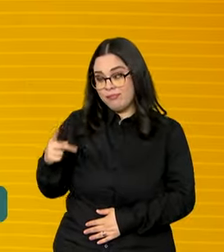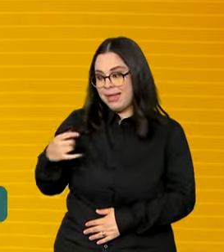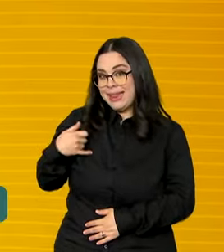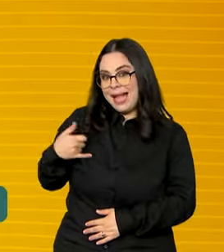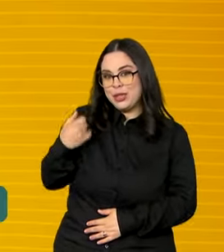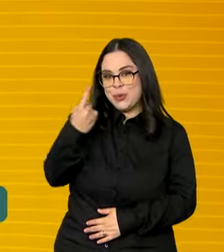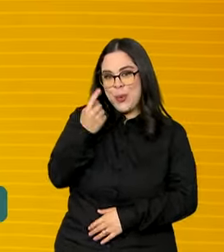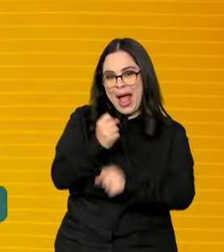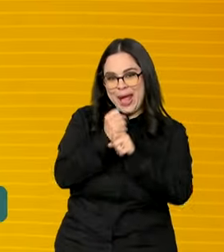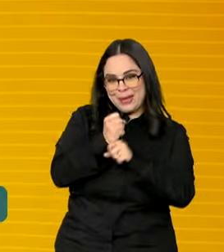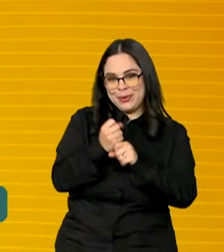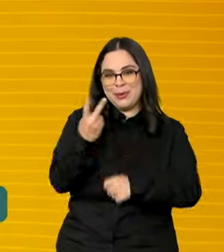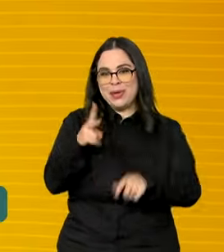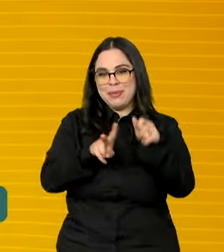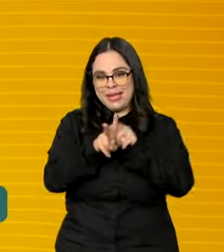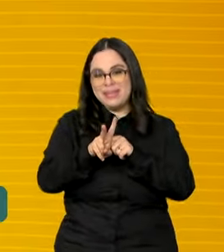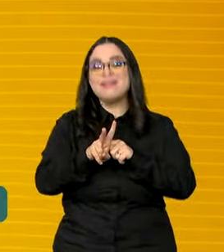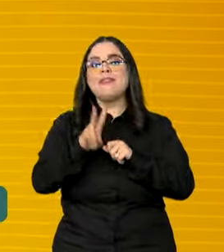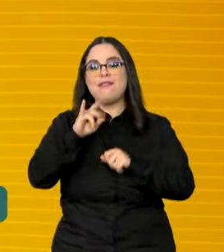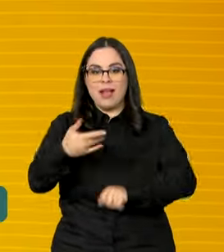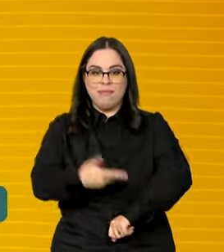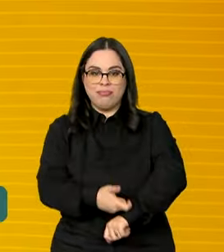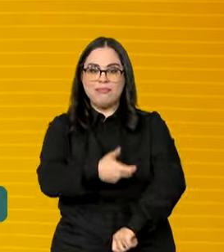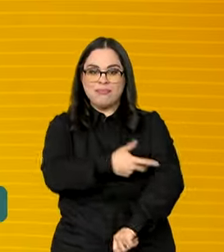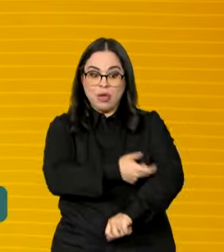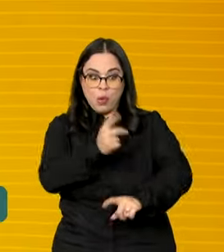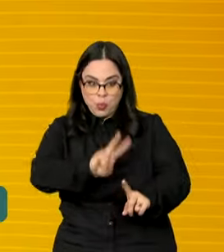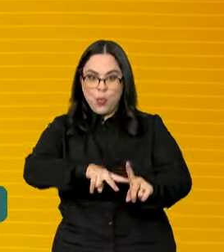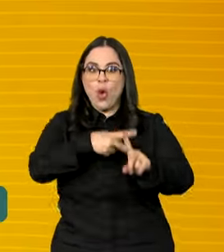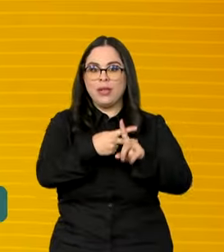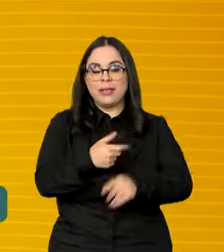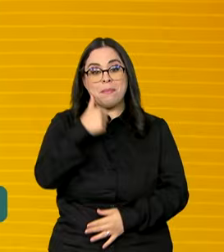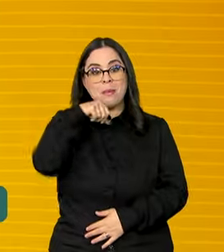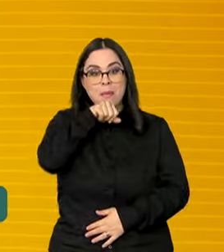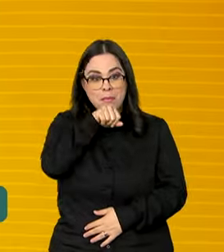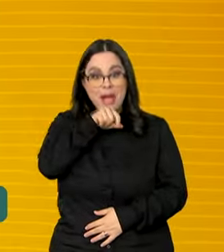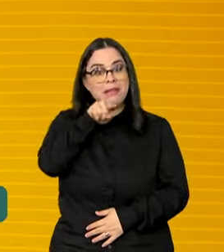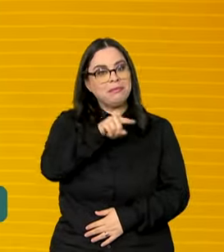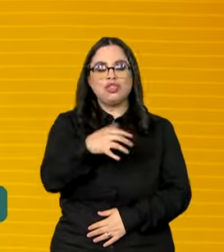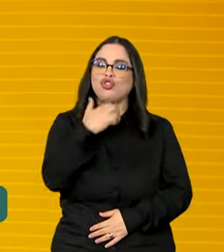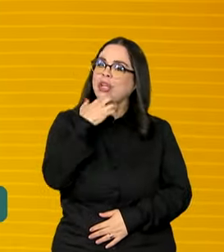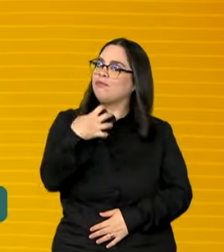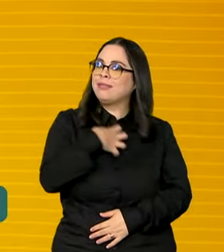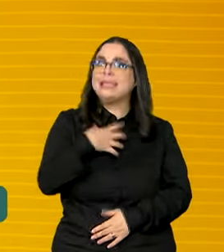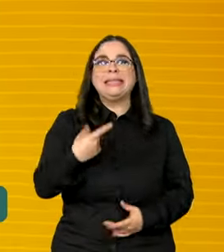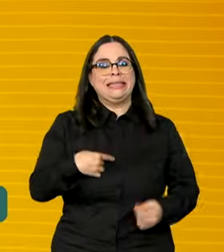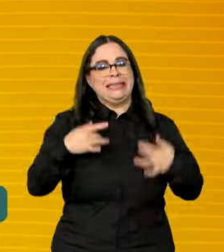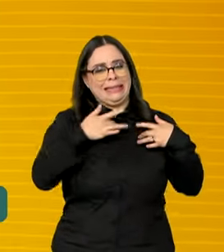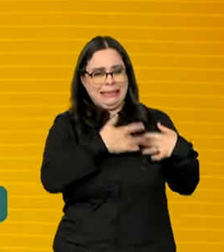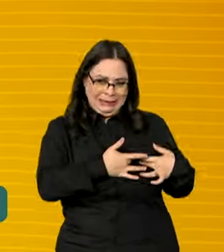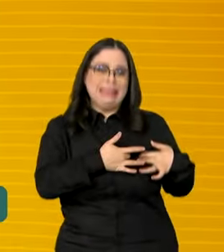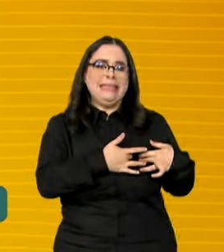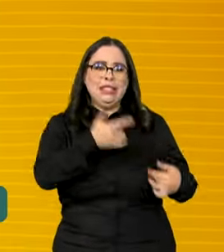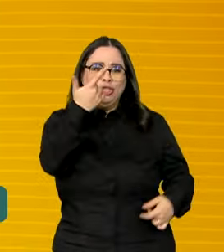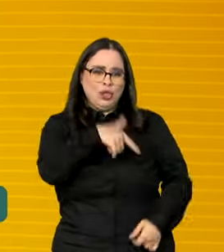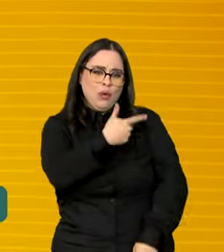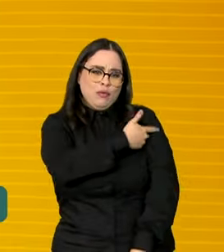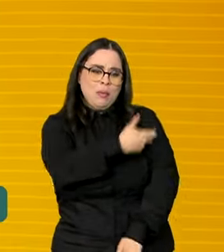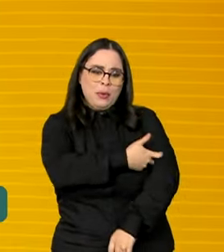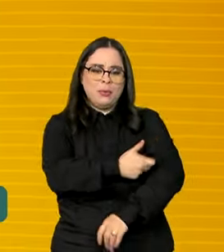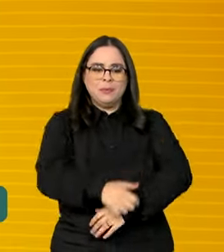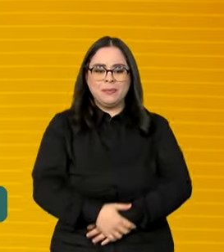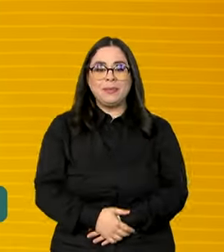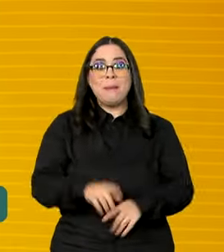ano e 2 meses, para receber a injeção de reforço. Como mãe, não tem jeito. Fica com pena de mais uma picadinha,